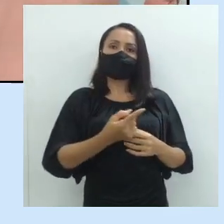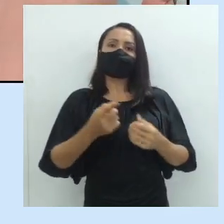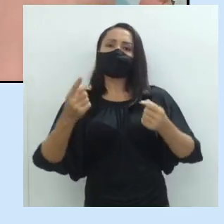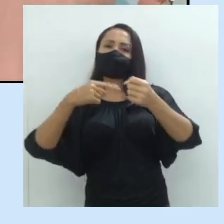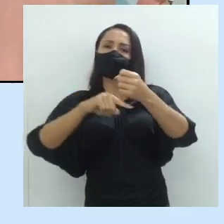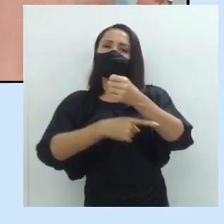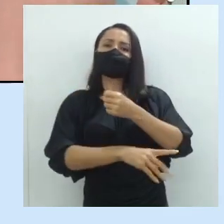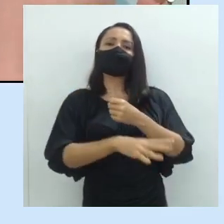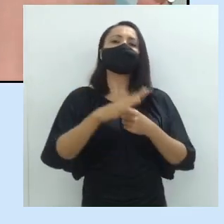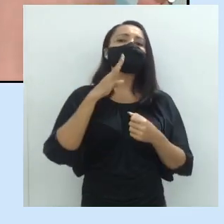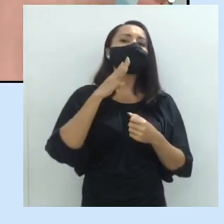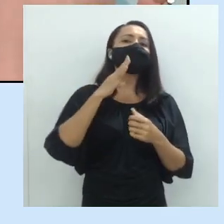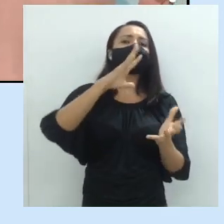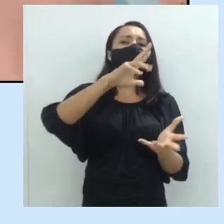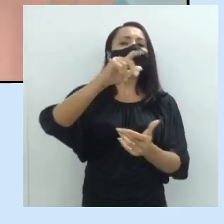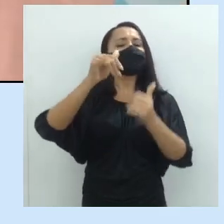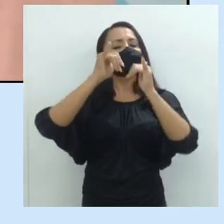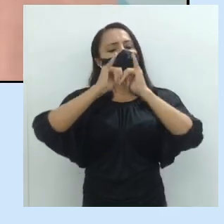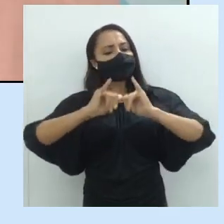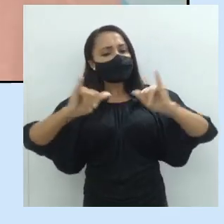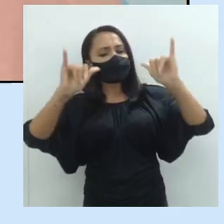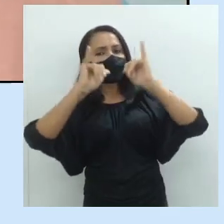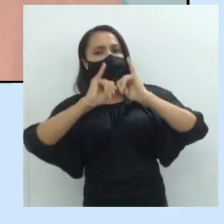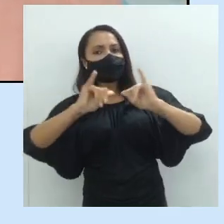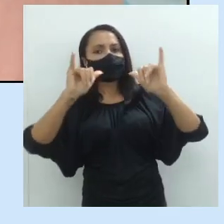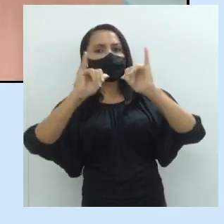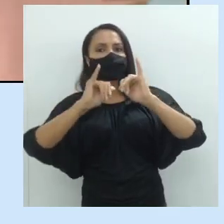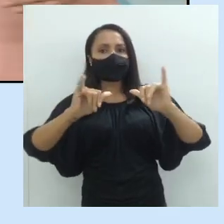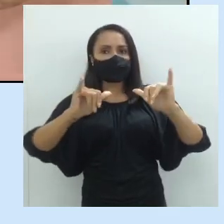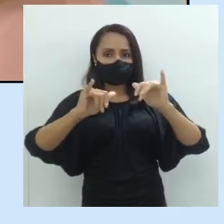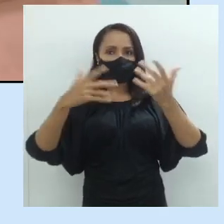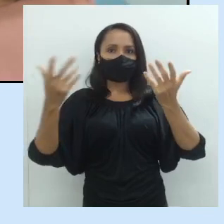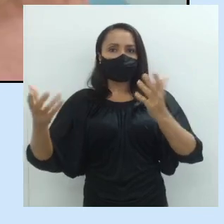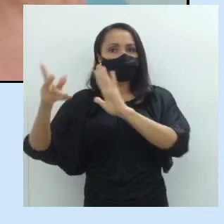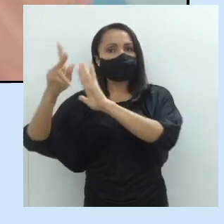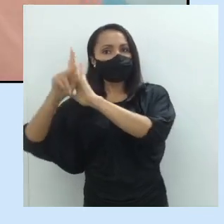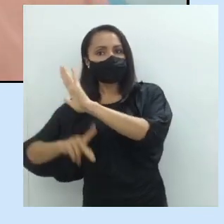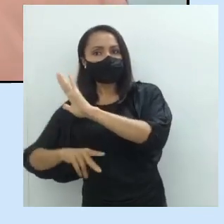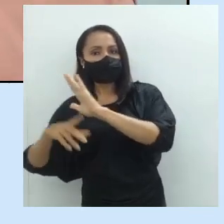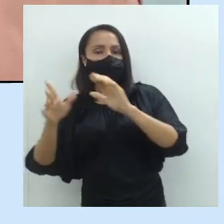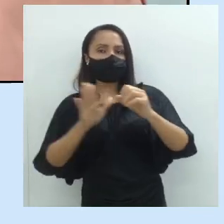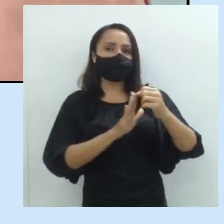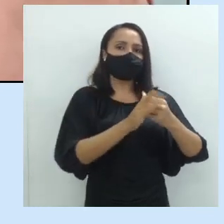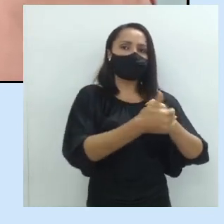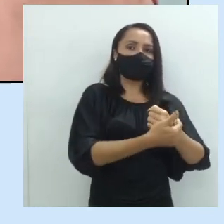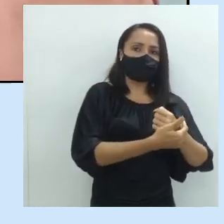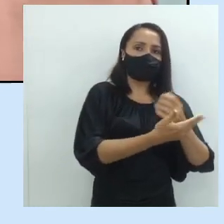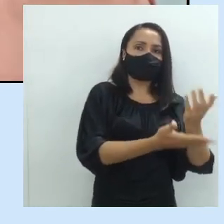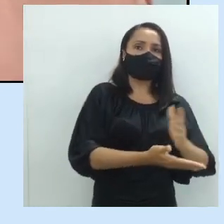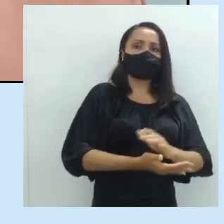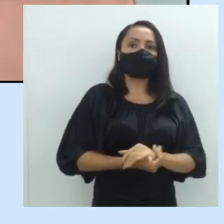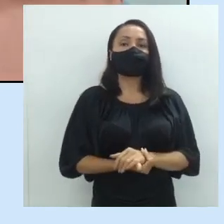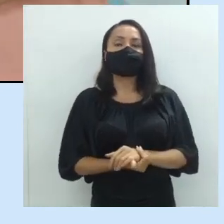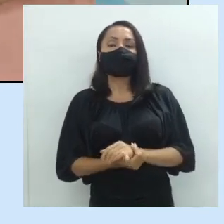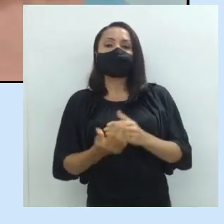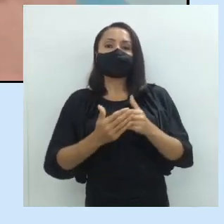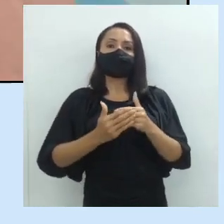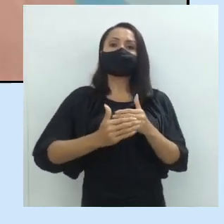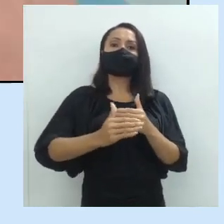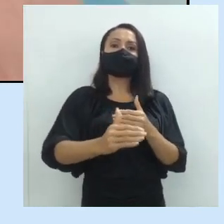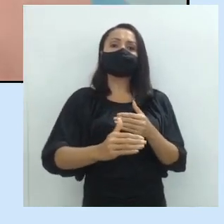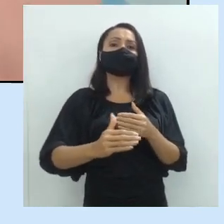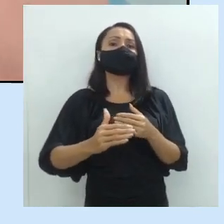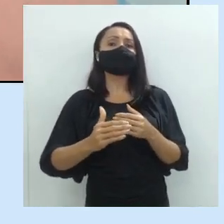conhecer o mundo das informações explícitas e implícitas, como eu já adianto a vocês, justamente